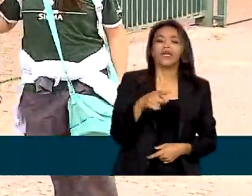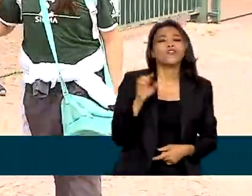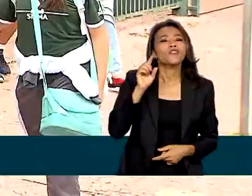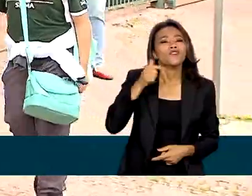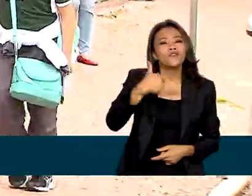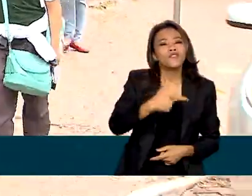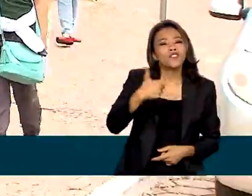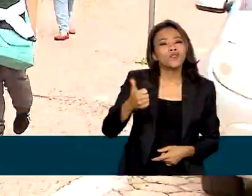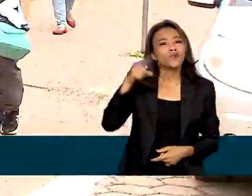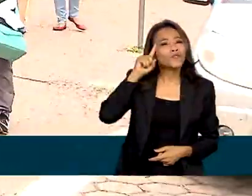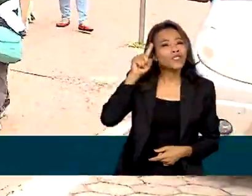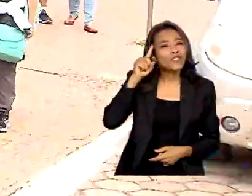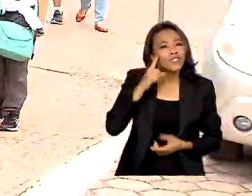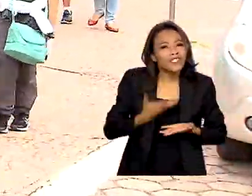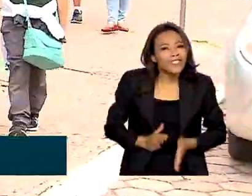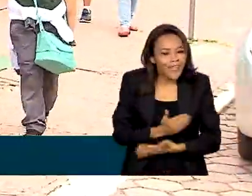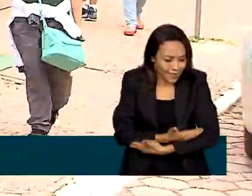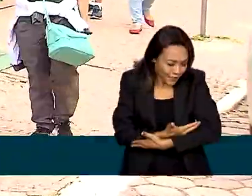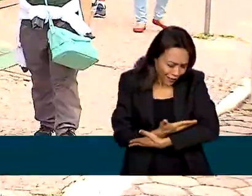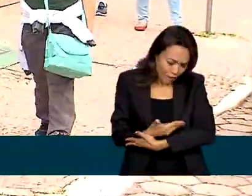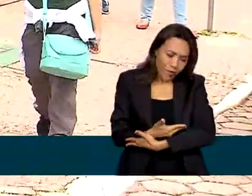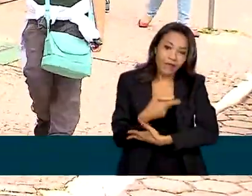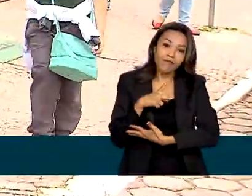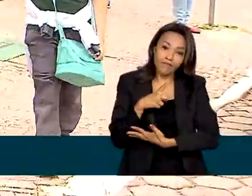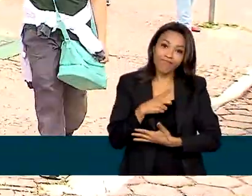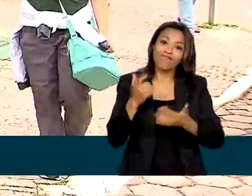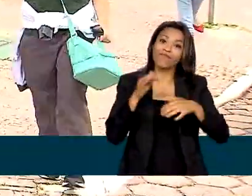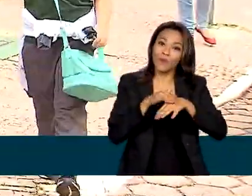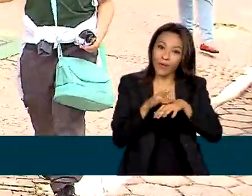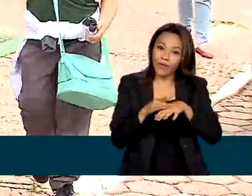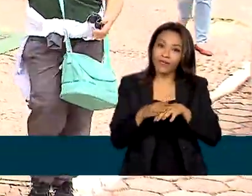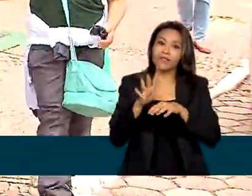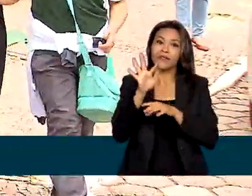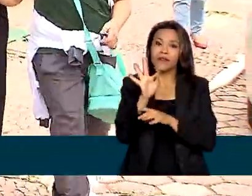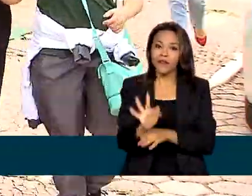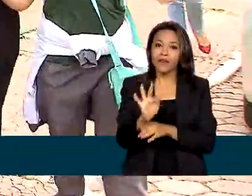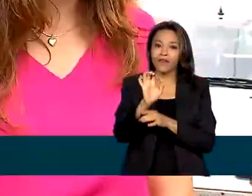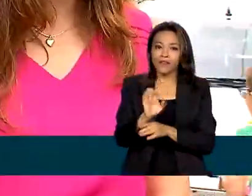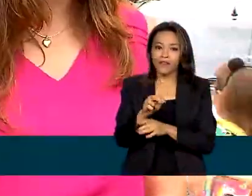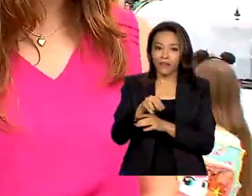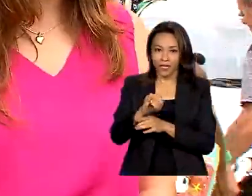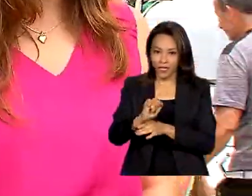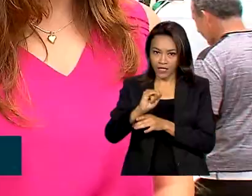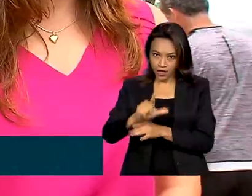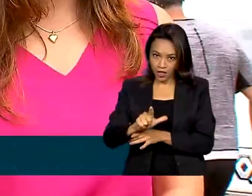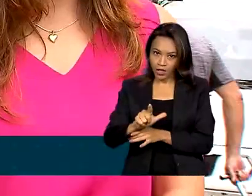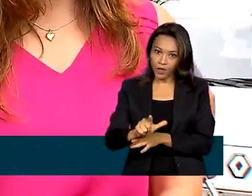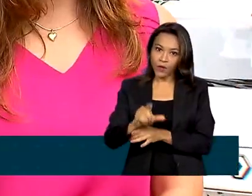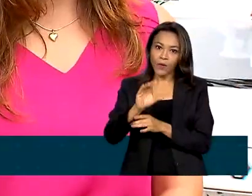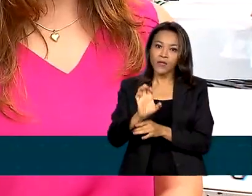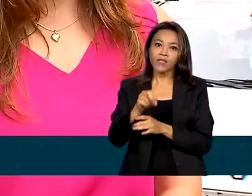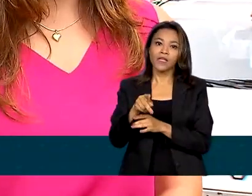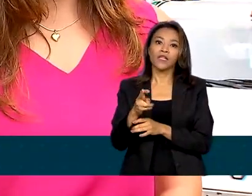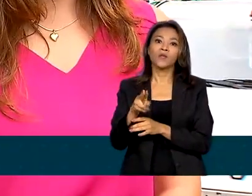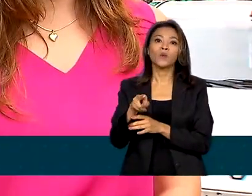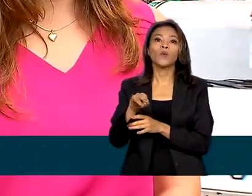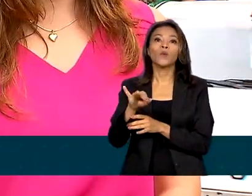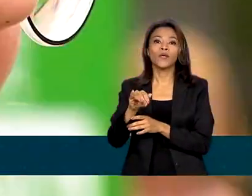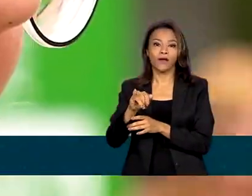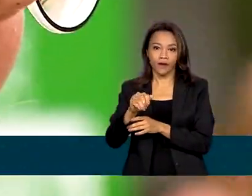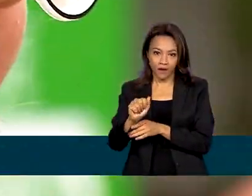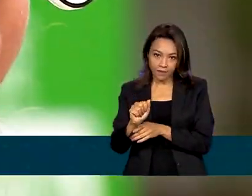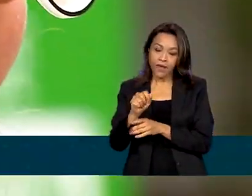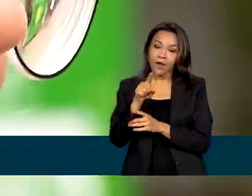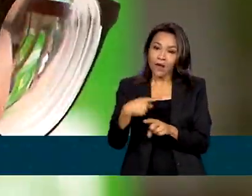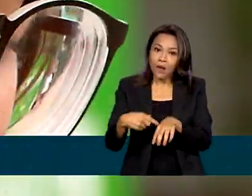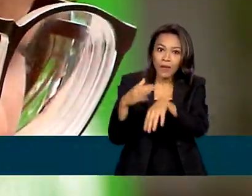de nascida, foi diagnosticada com a fenilcetonúria, uma doença hereditária rara que impõe uma dieta restrita,